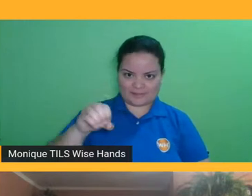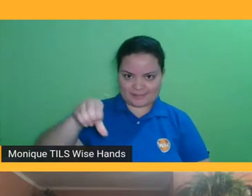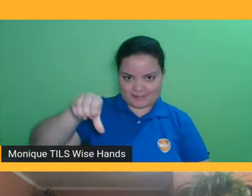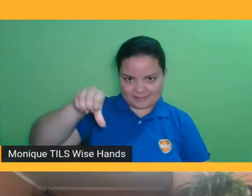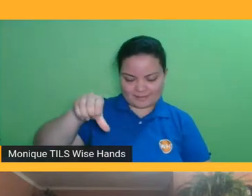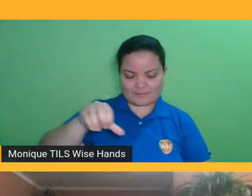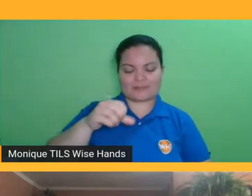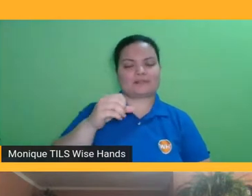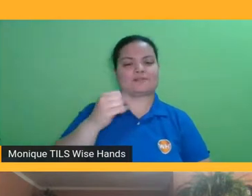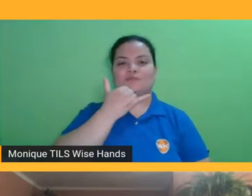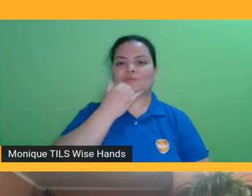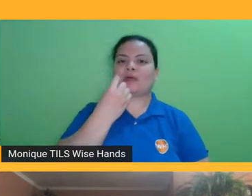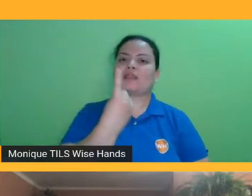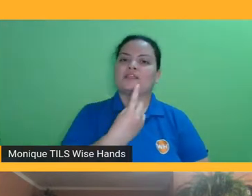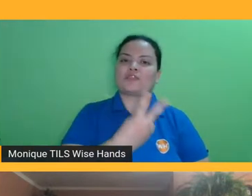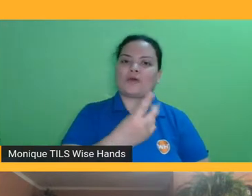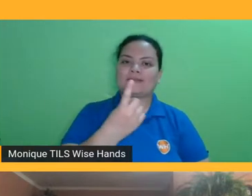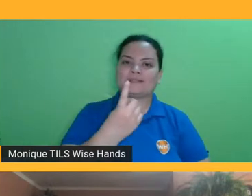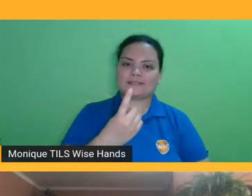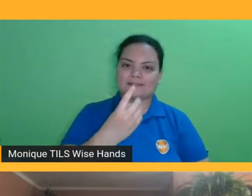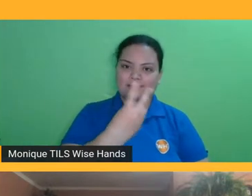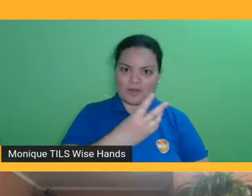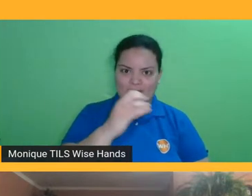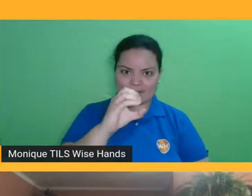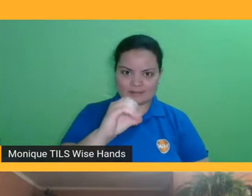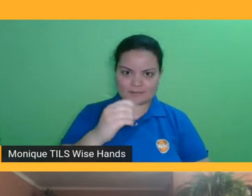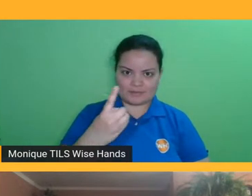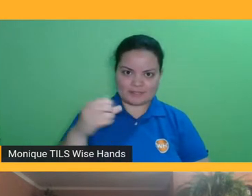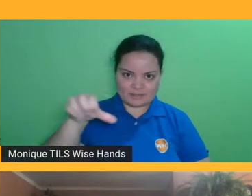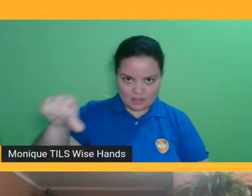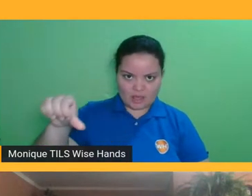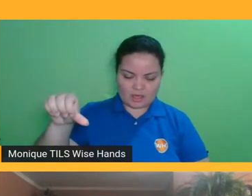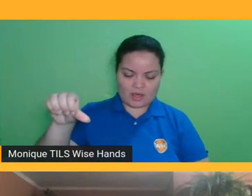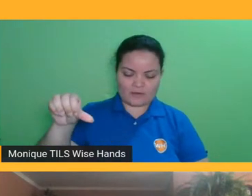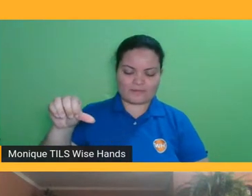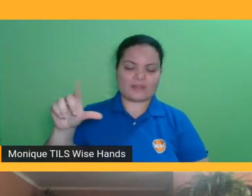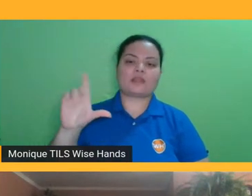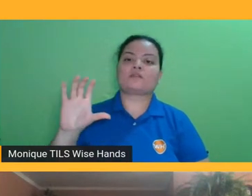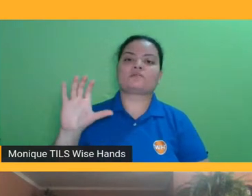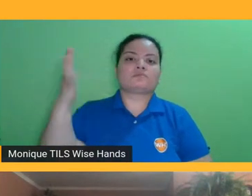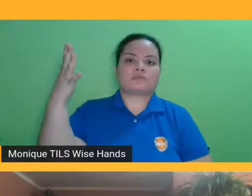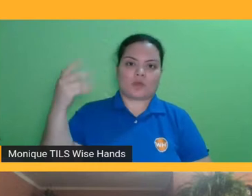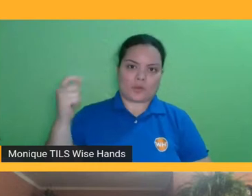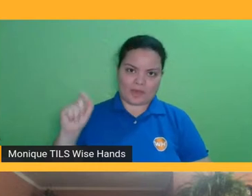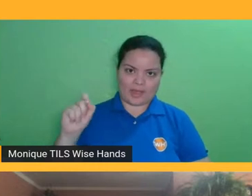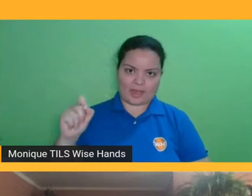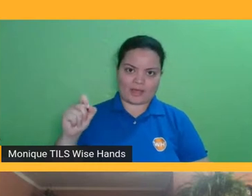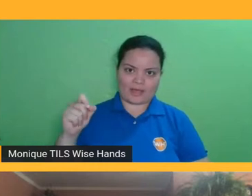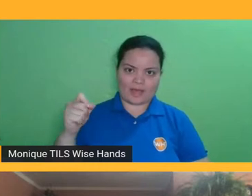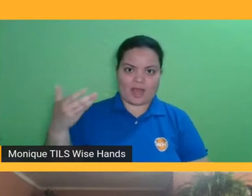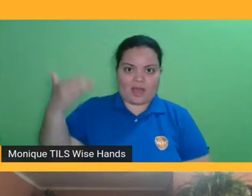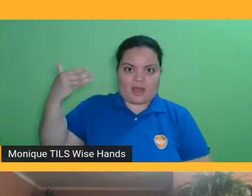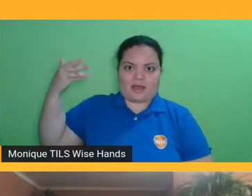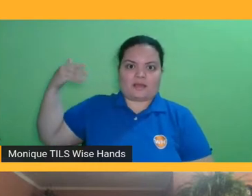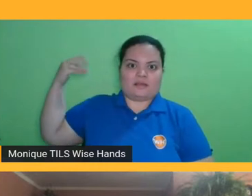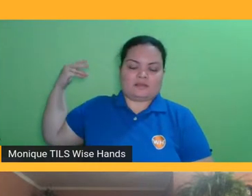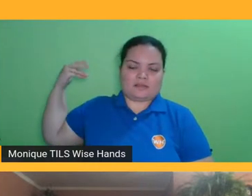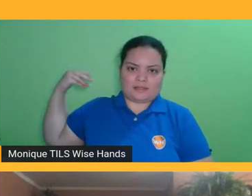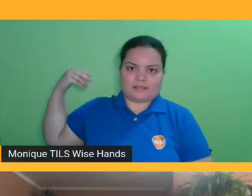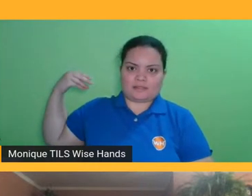a gente tinha, chegou a ter 100 milhões. Então, imaginando que a gente teve um crescimento da população de 2015 pra